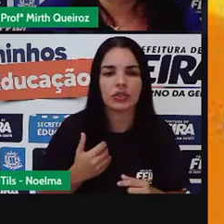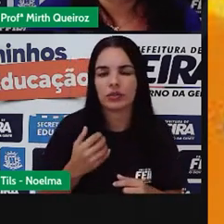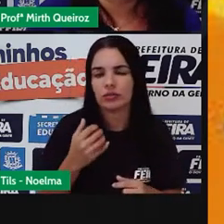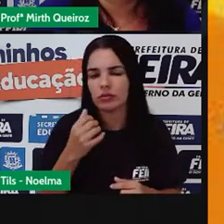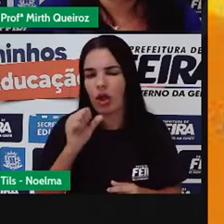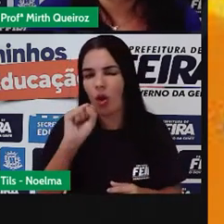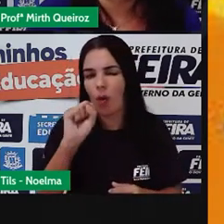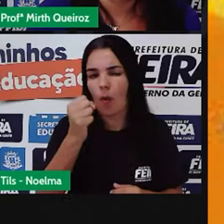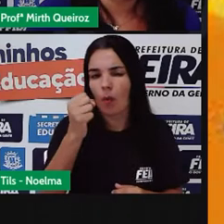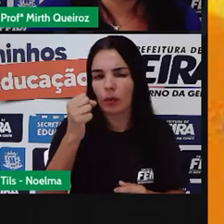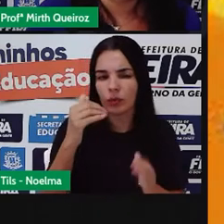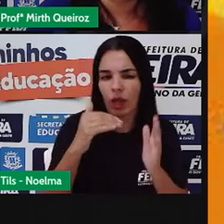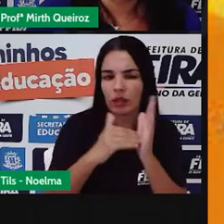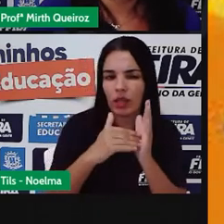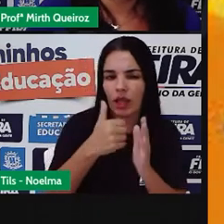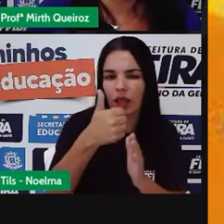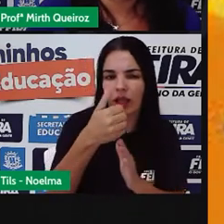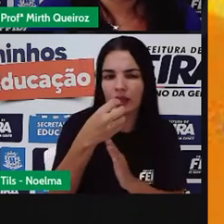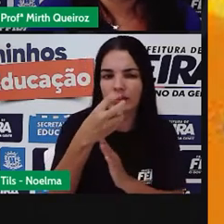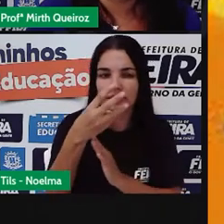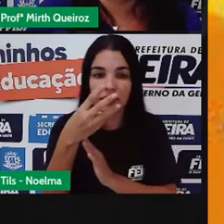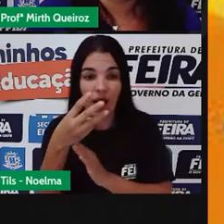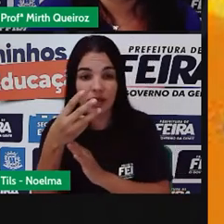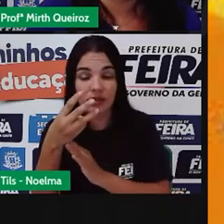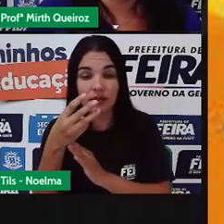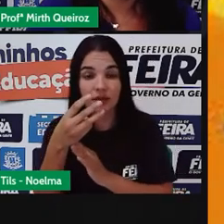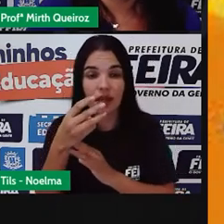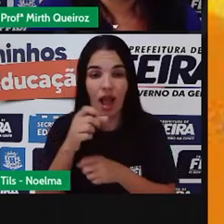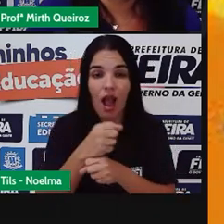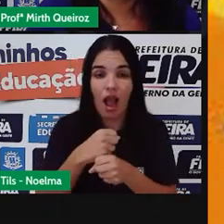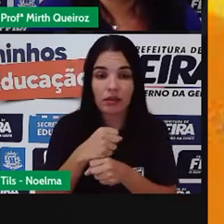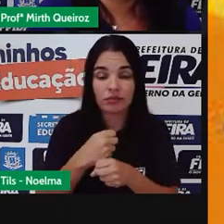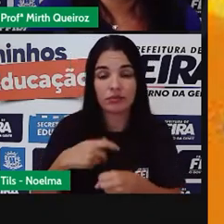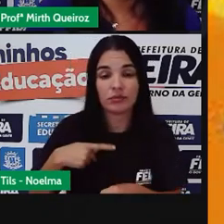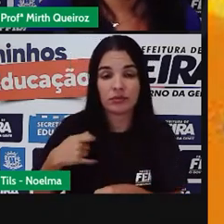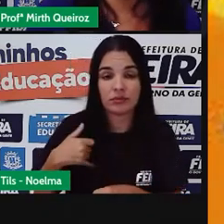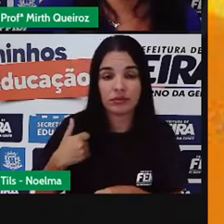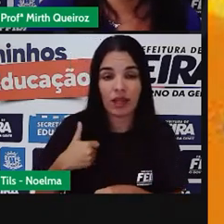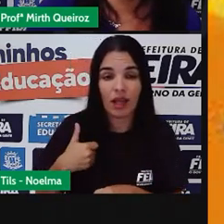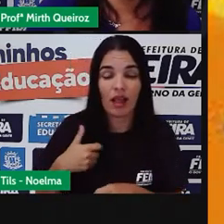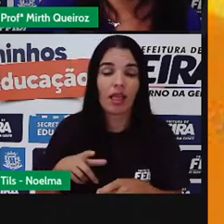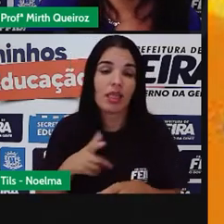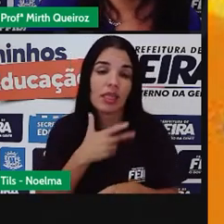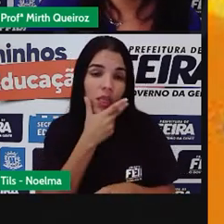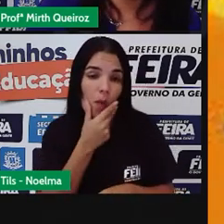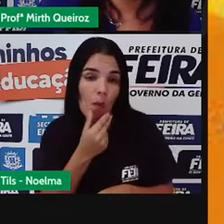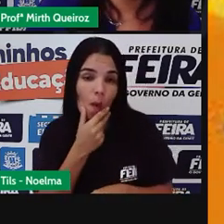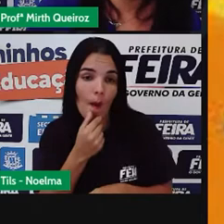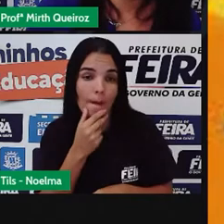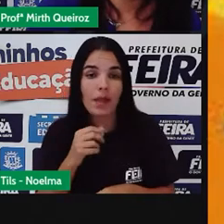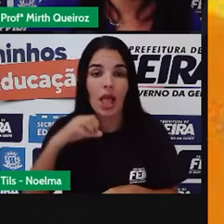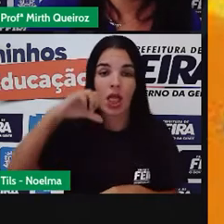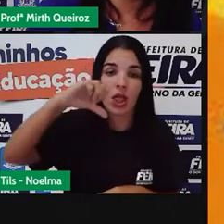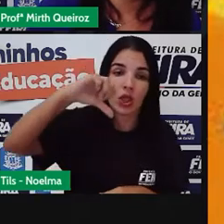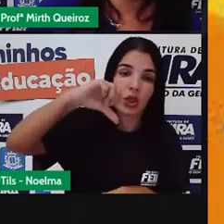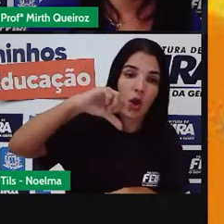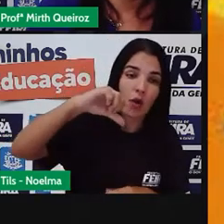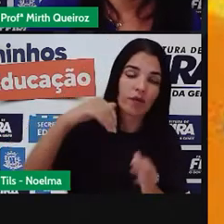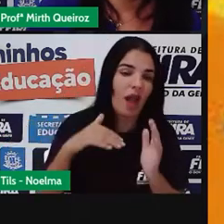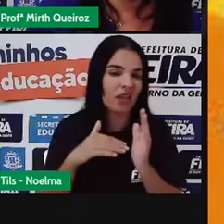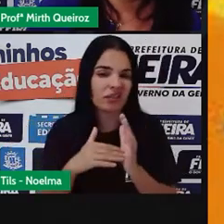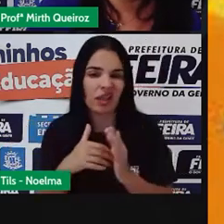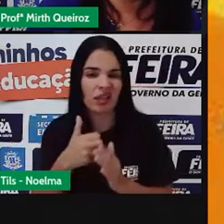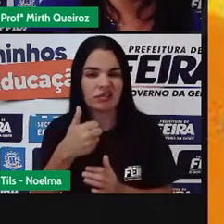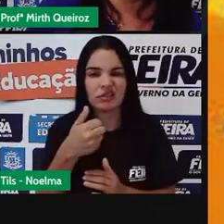quatorze anos de idade, que é quando acontecem algumas transformações no nosso corpo. Temos também a fase de transição